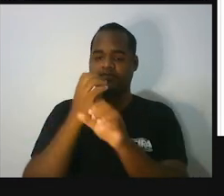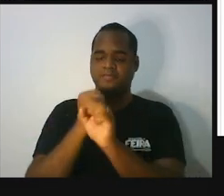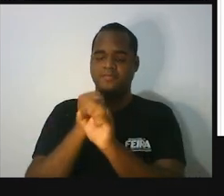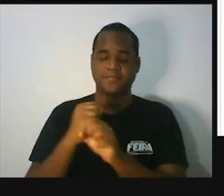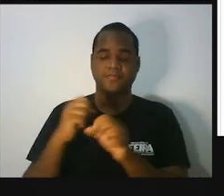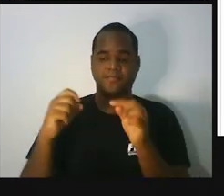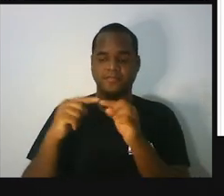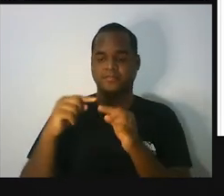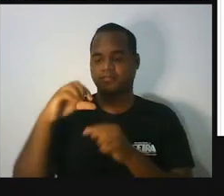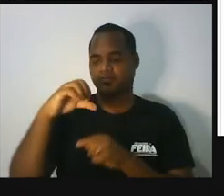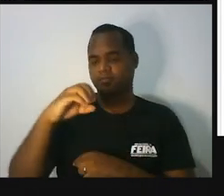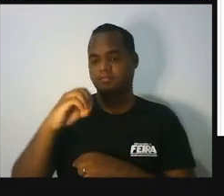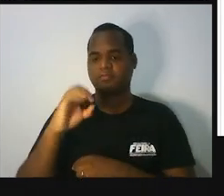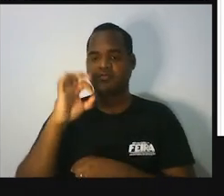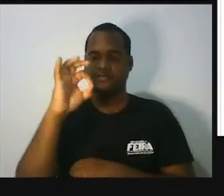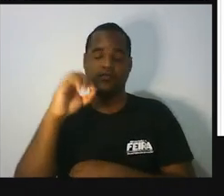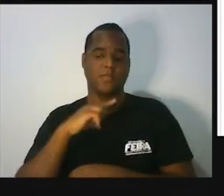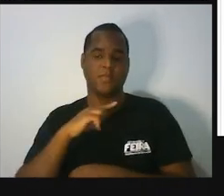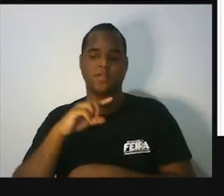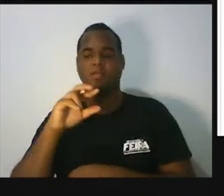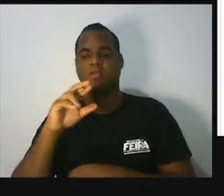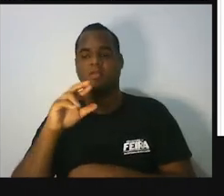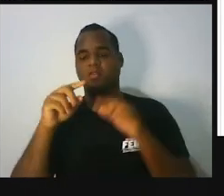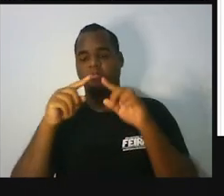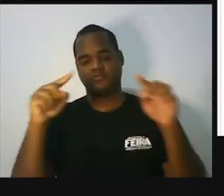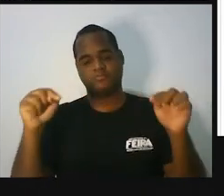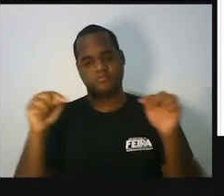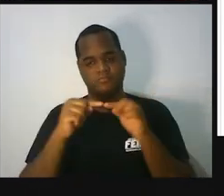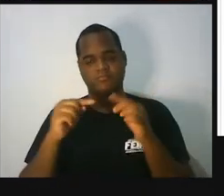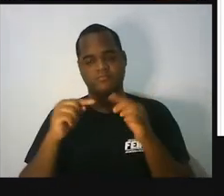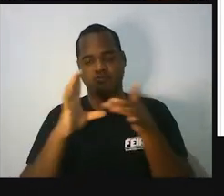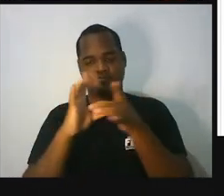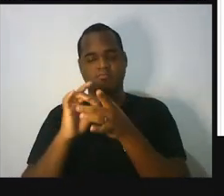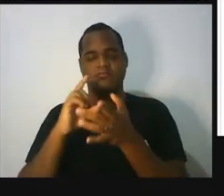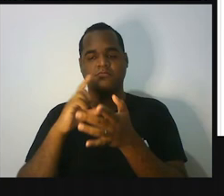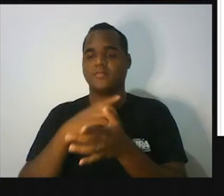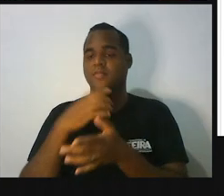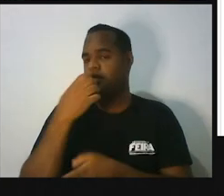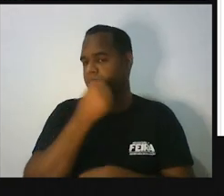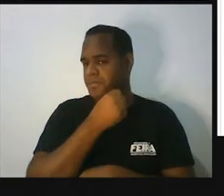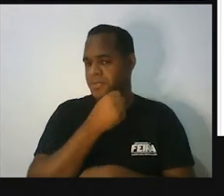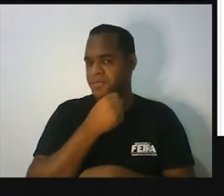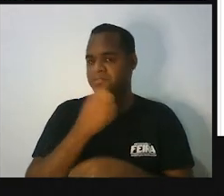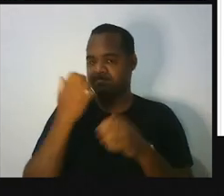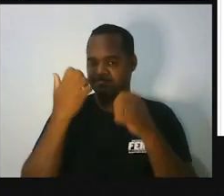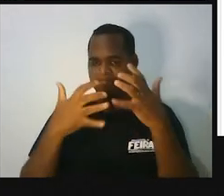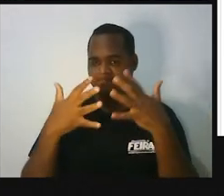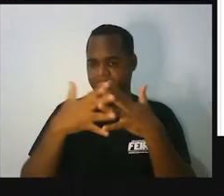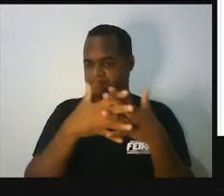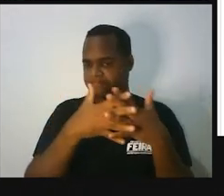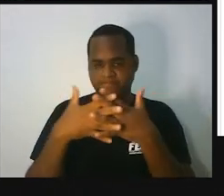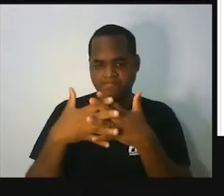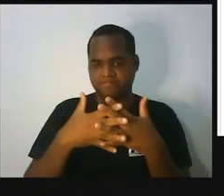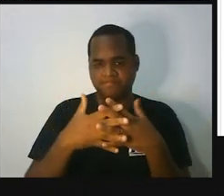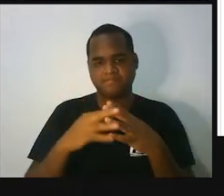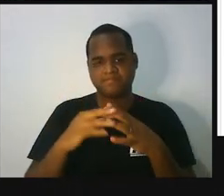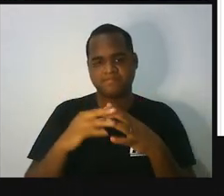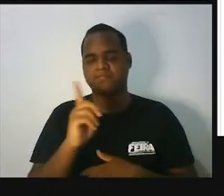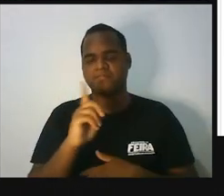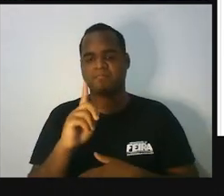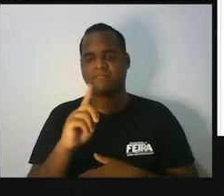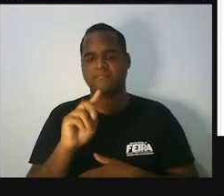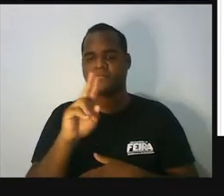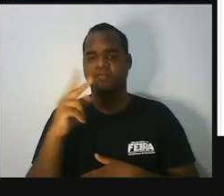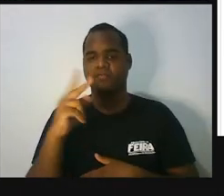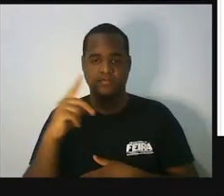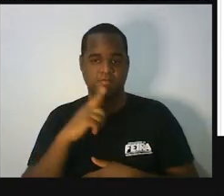chamado de triângulo retângulo. Tá bom? Então, rapidinho, só para não confundir as ideias. Os nomes